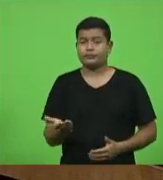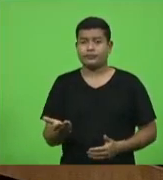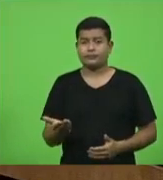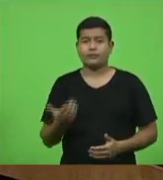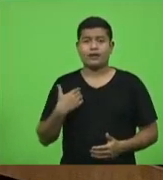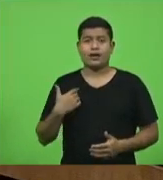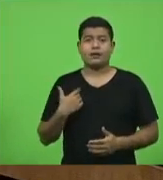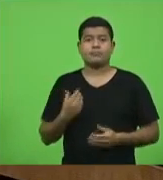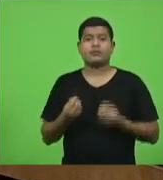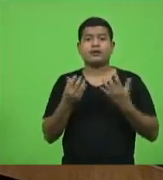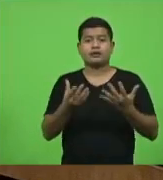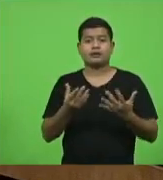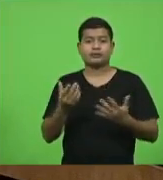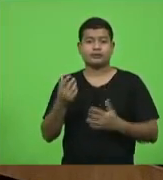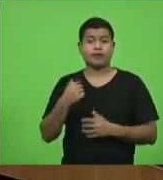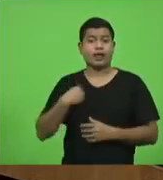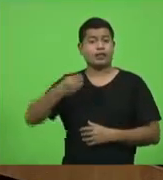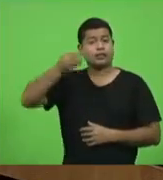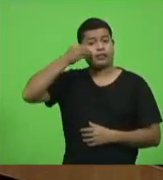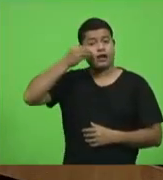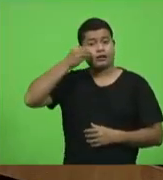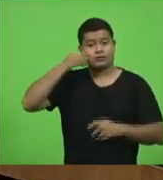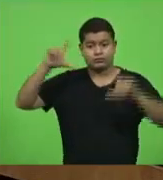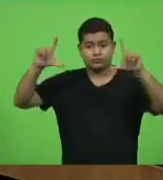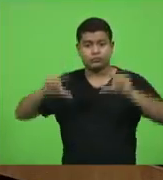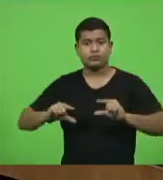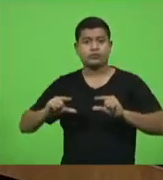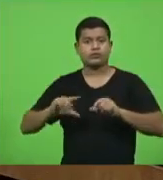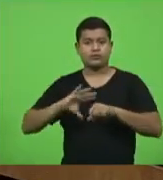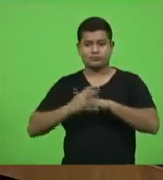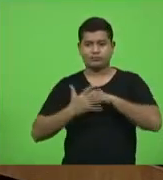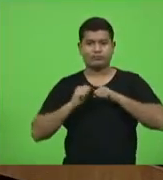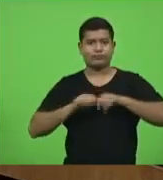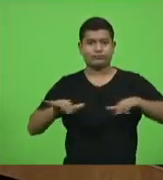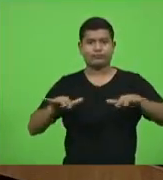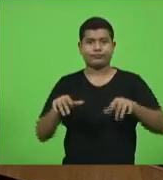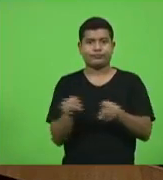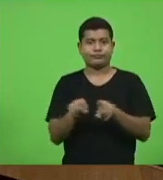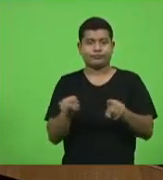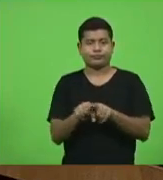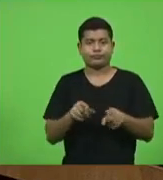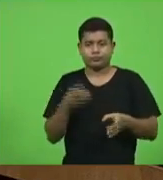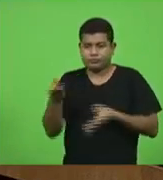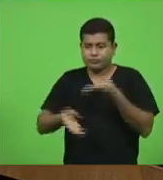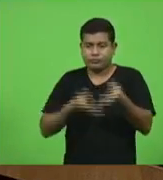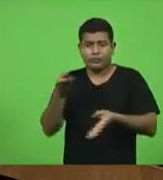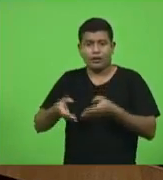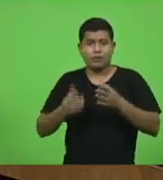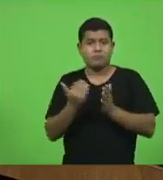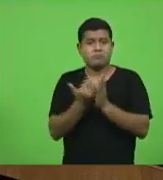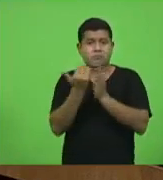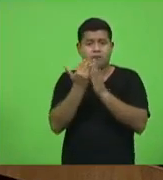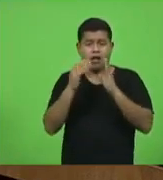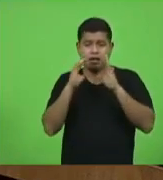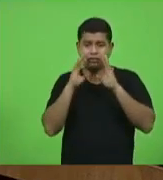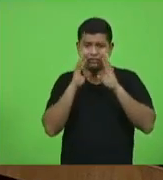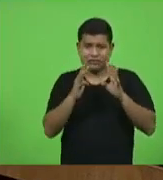de infectado e aumentarmos a atenção às pessoas e à família por isso ministro Pazuello